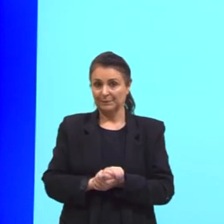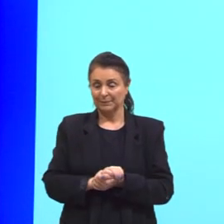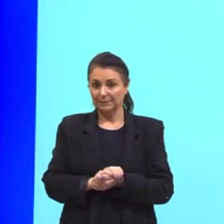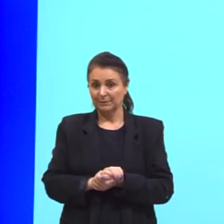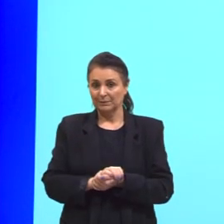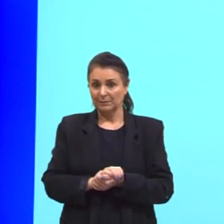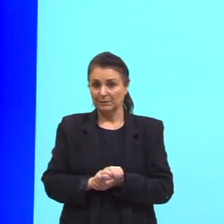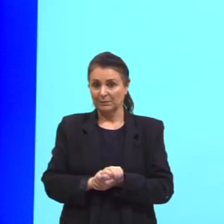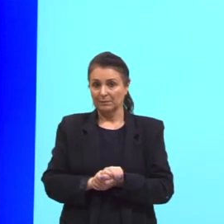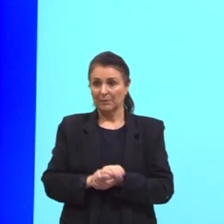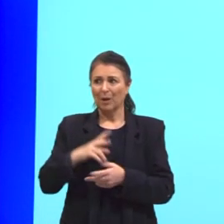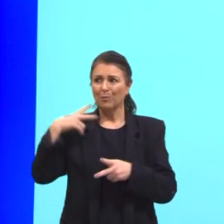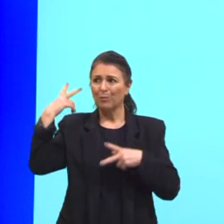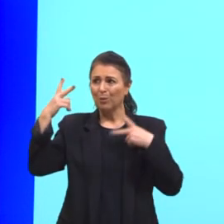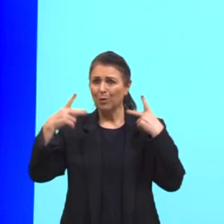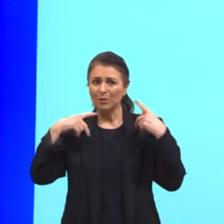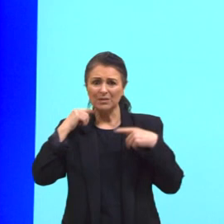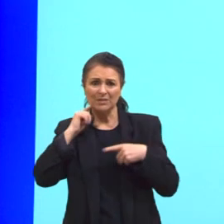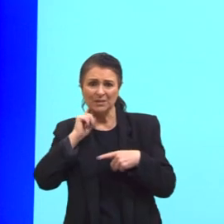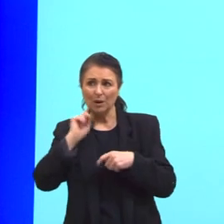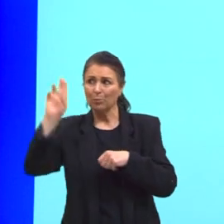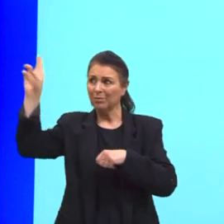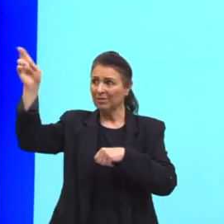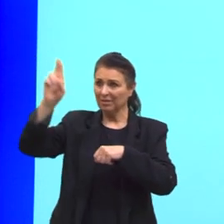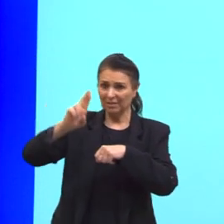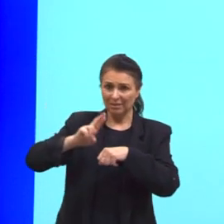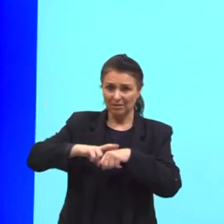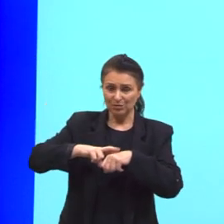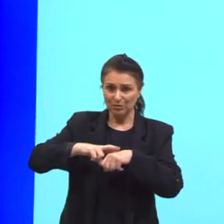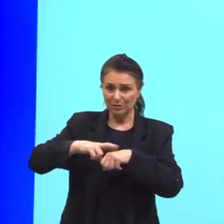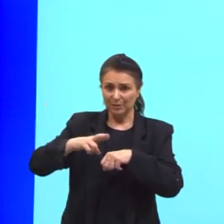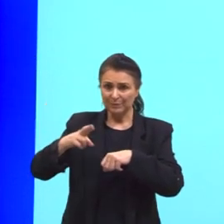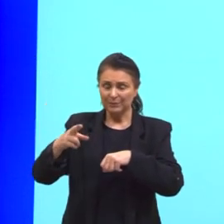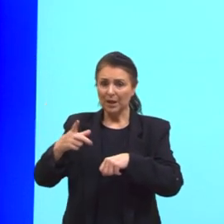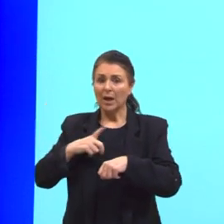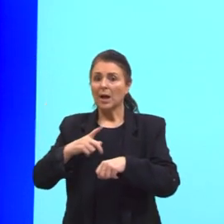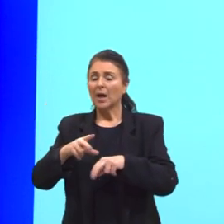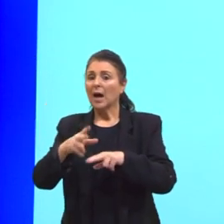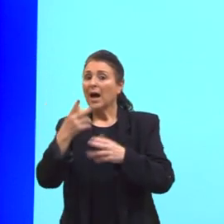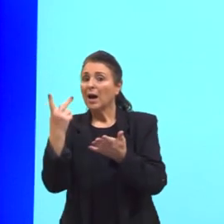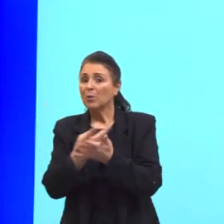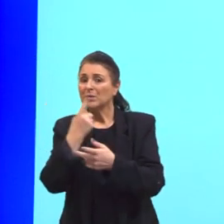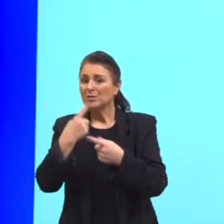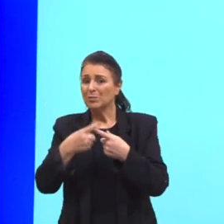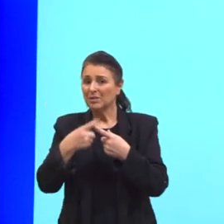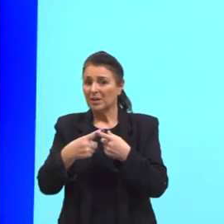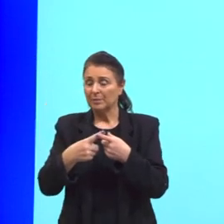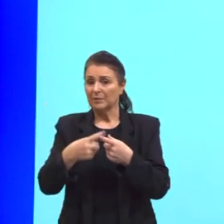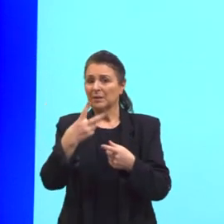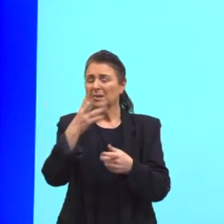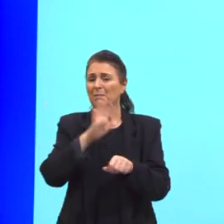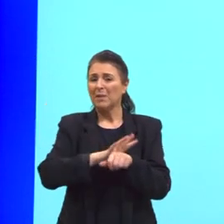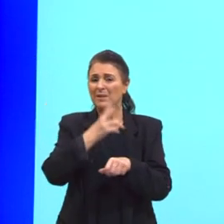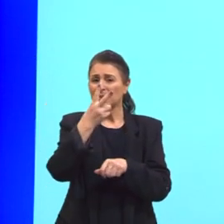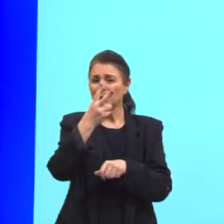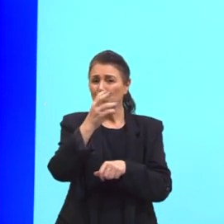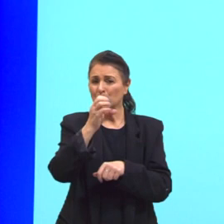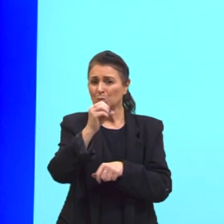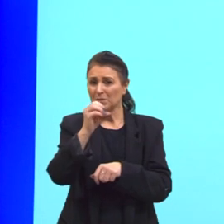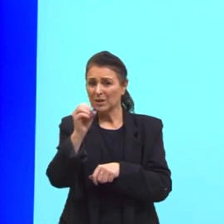A poluição radioativa compreende mais de 200 nucleideus,